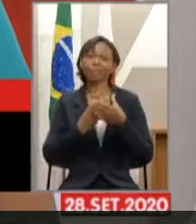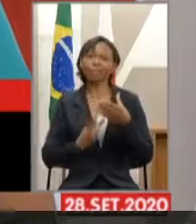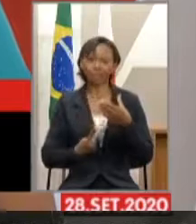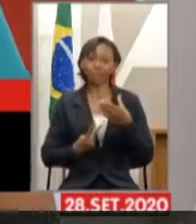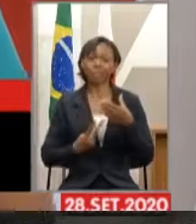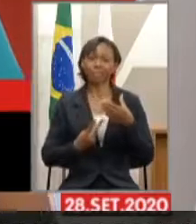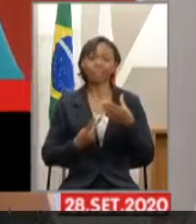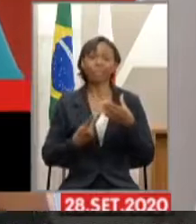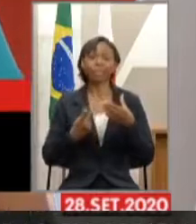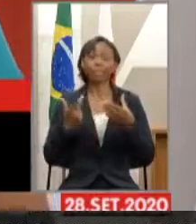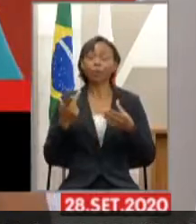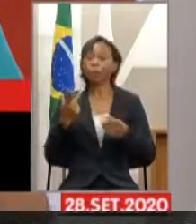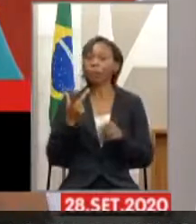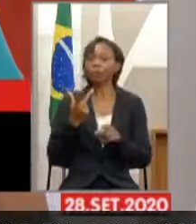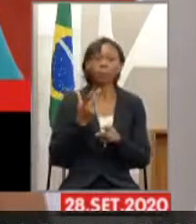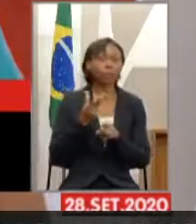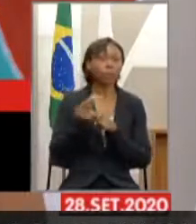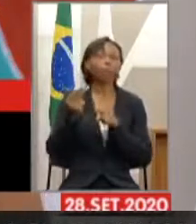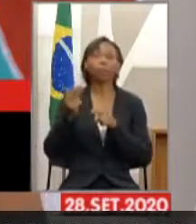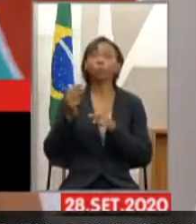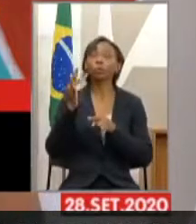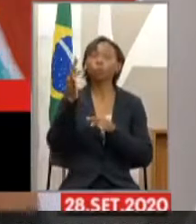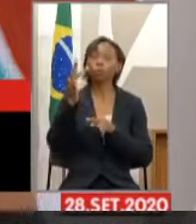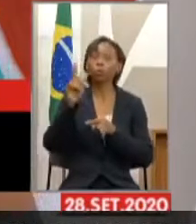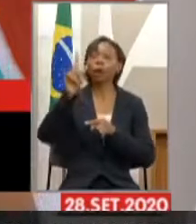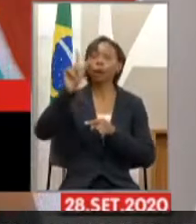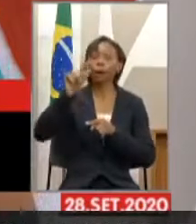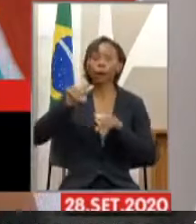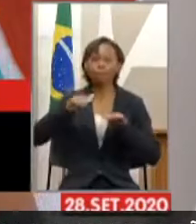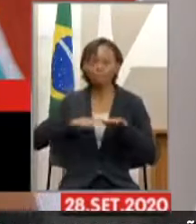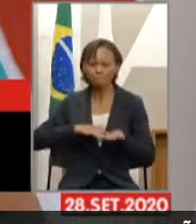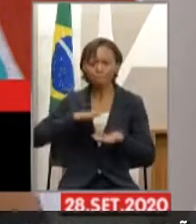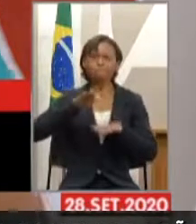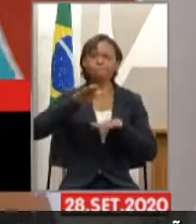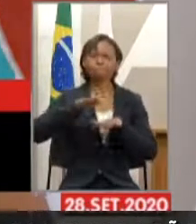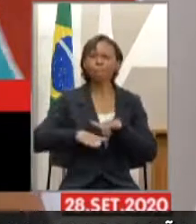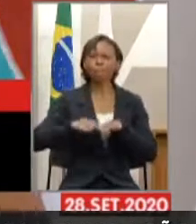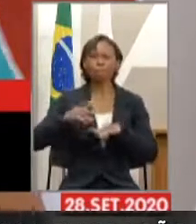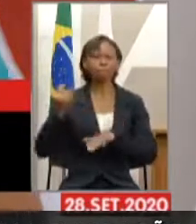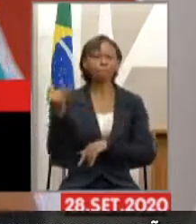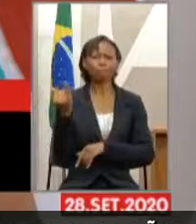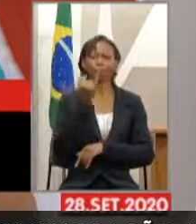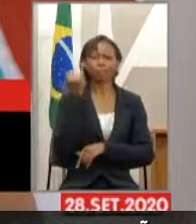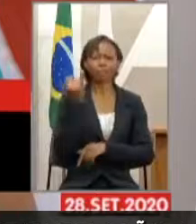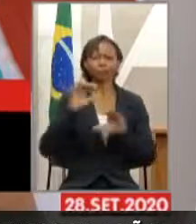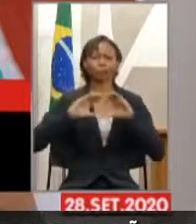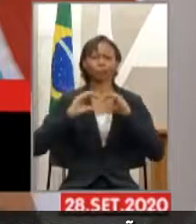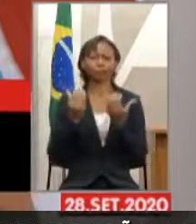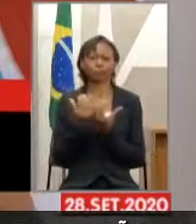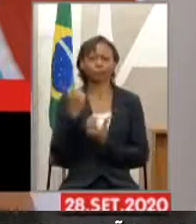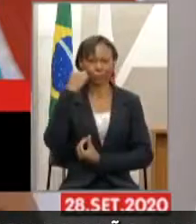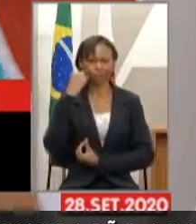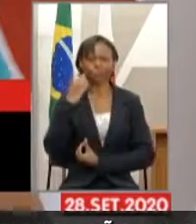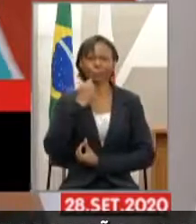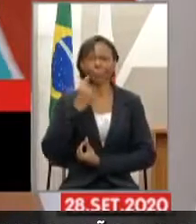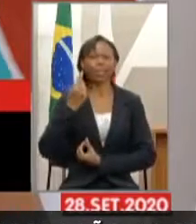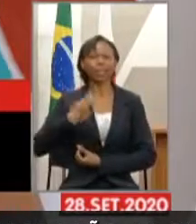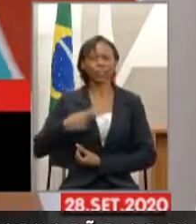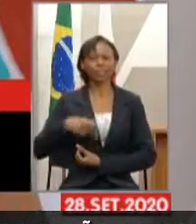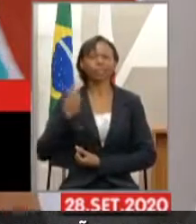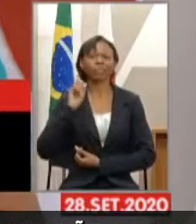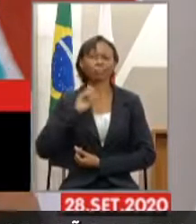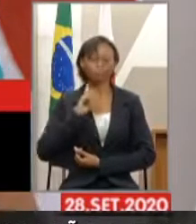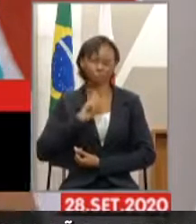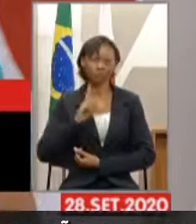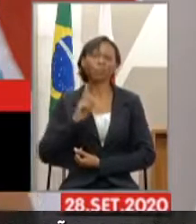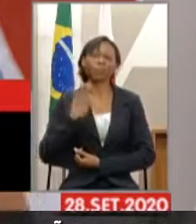alcançar, será um grande avanço, grande passo para a comunidade surda na nossa cidade e no nosso Estado. Então, mais